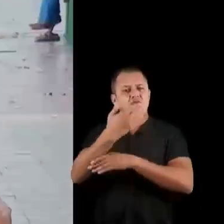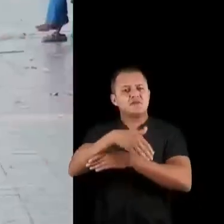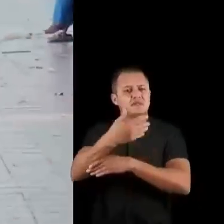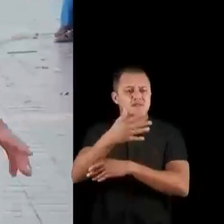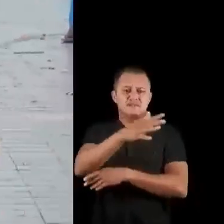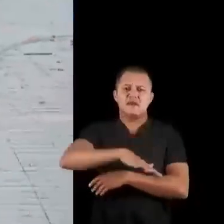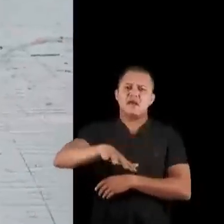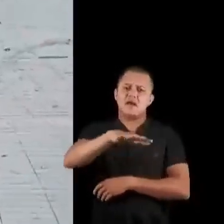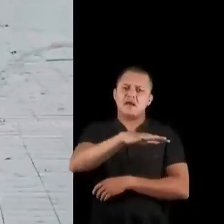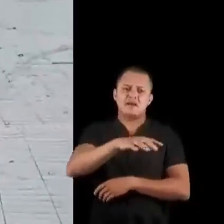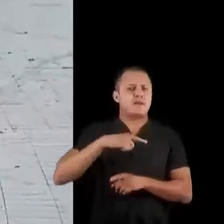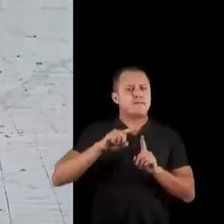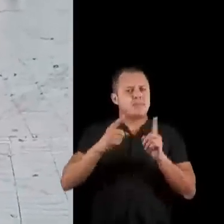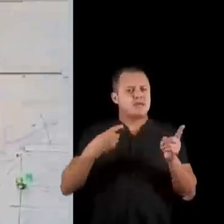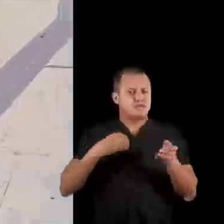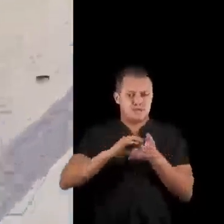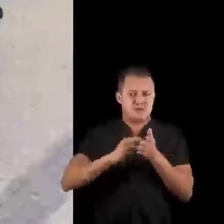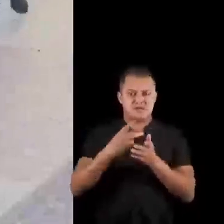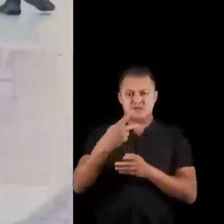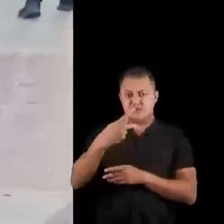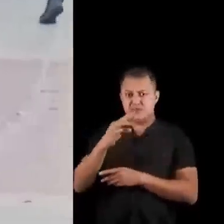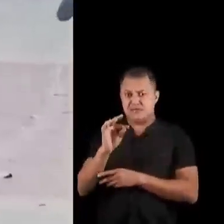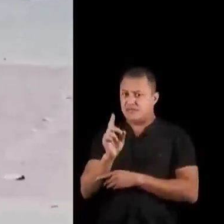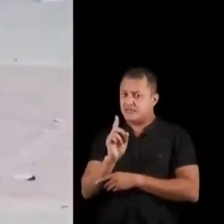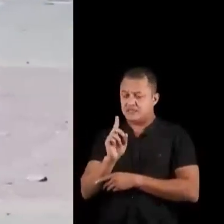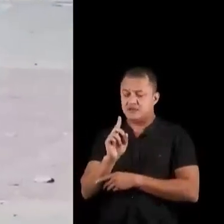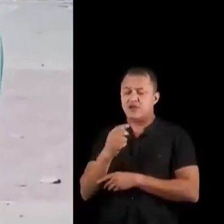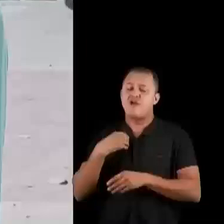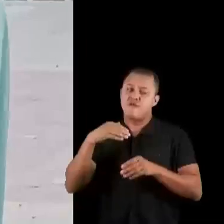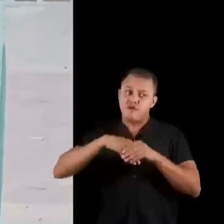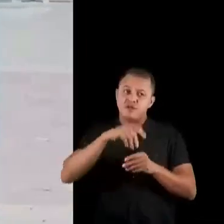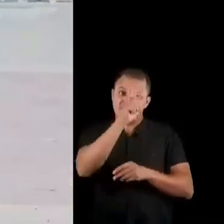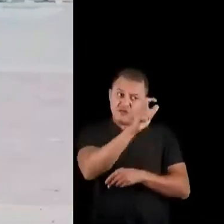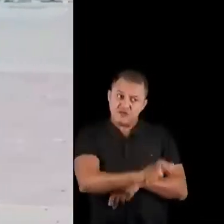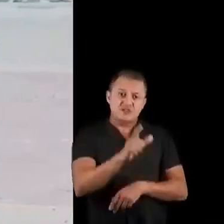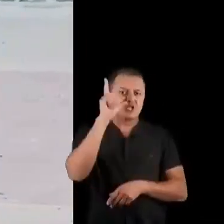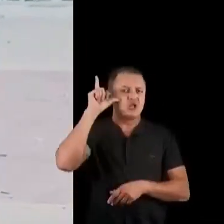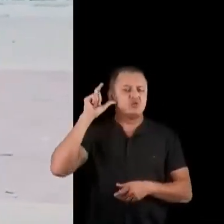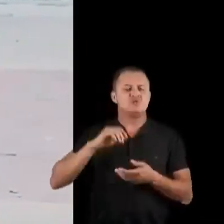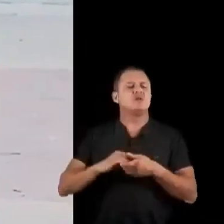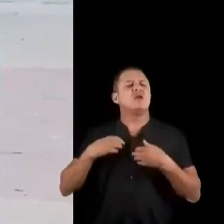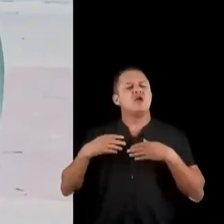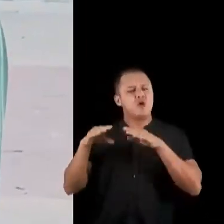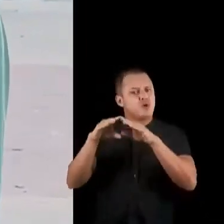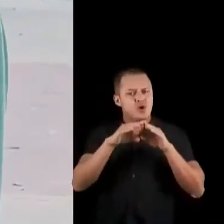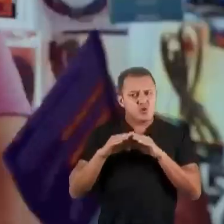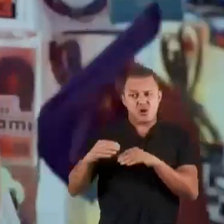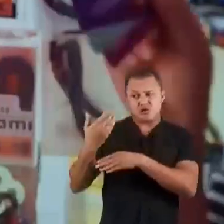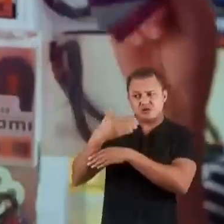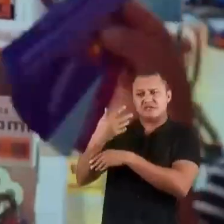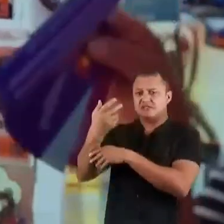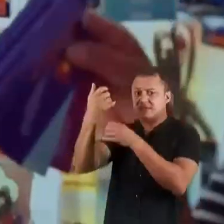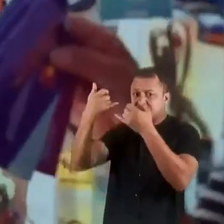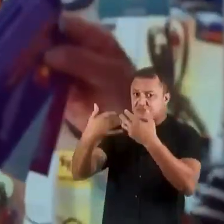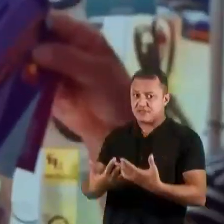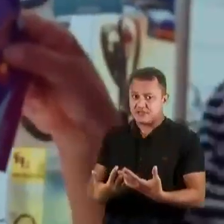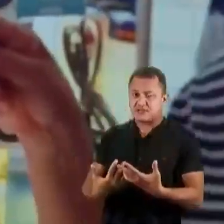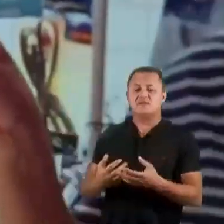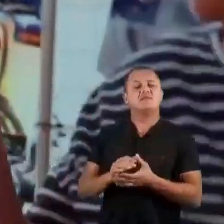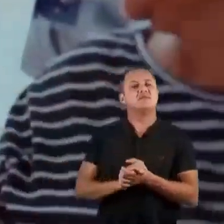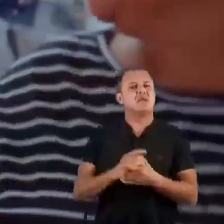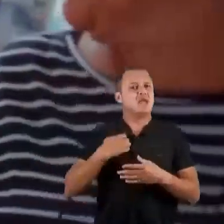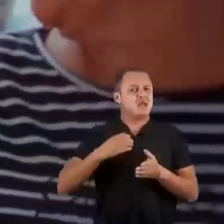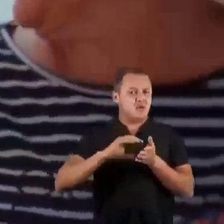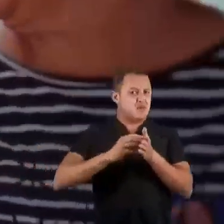Sou taxista aqui da Arec, mas eu não sou petista, não. Mas eu vou votar para você. Eu também vou falar a mesma